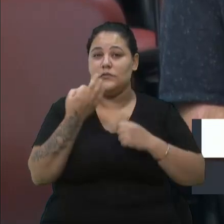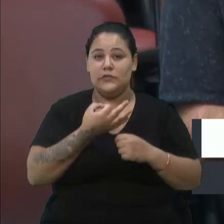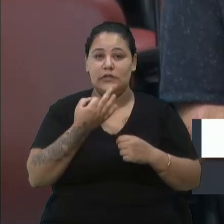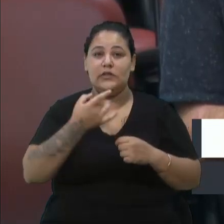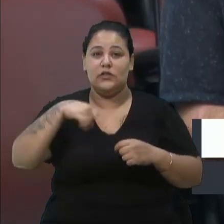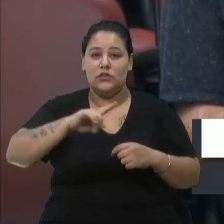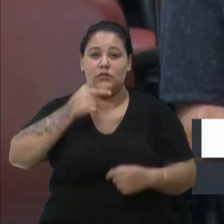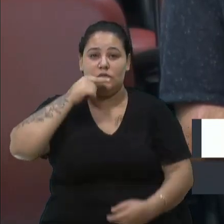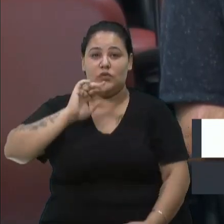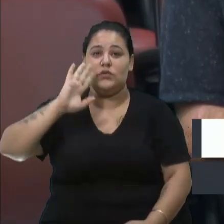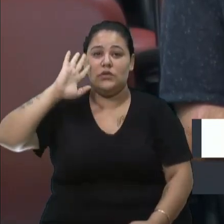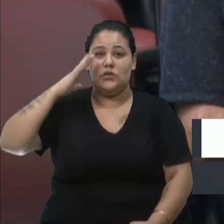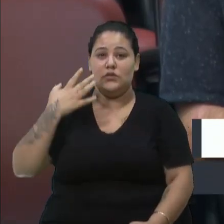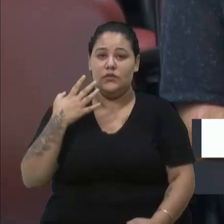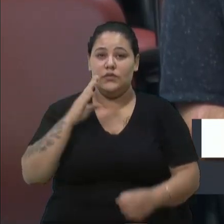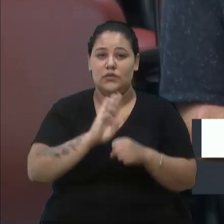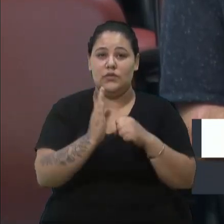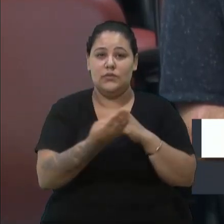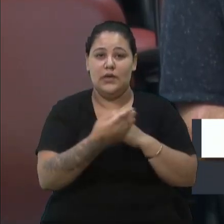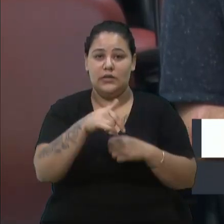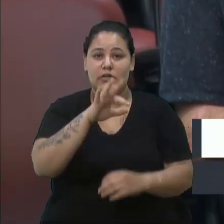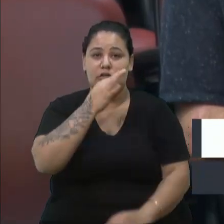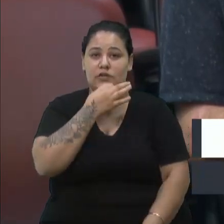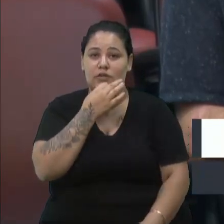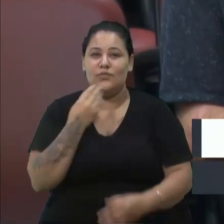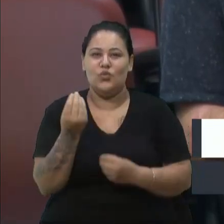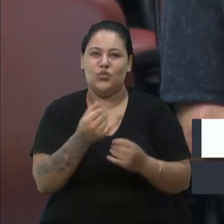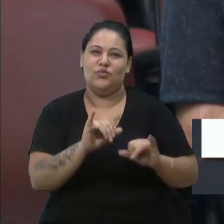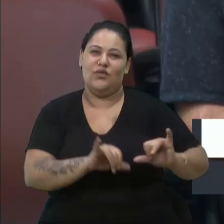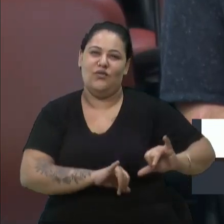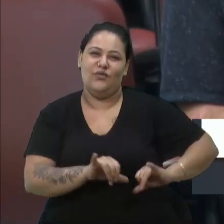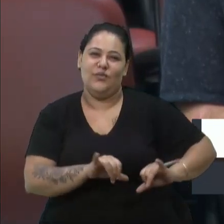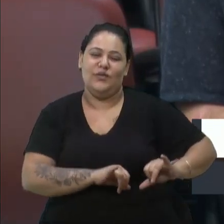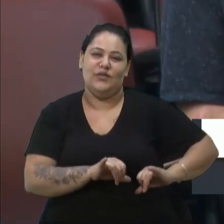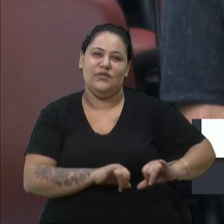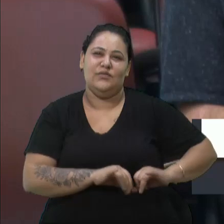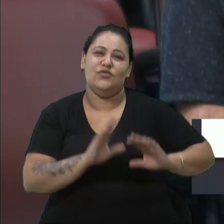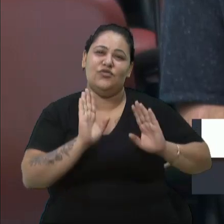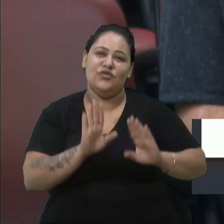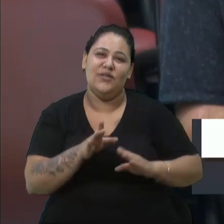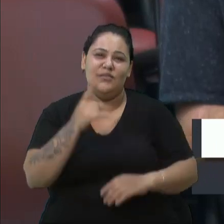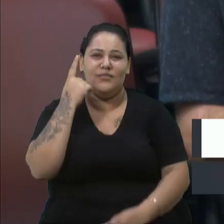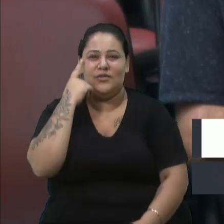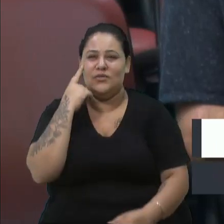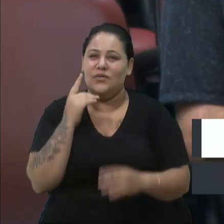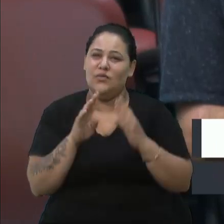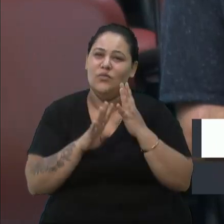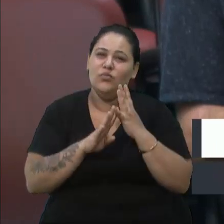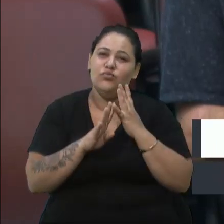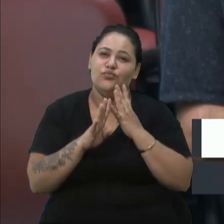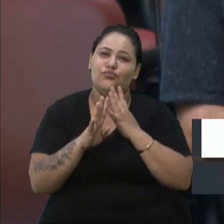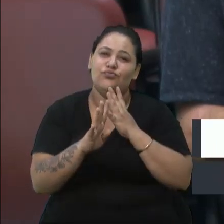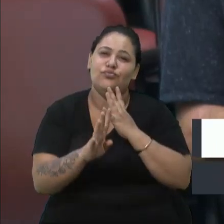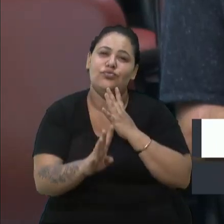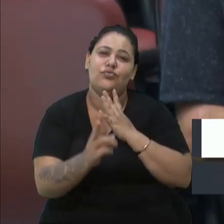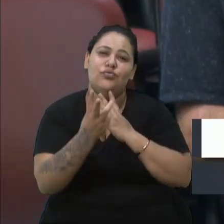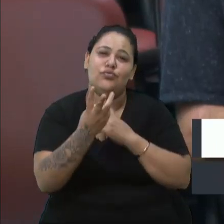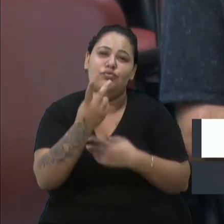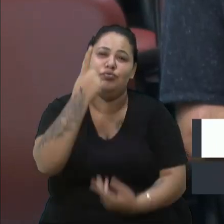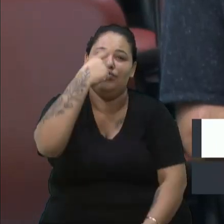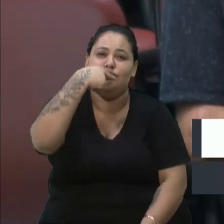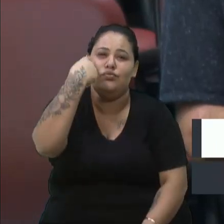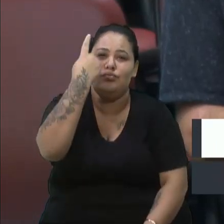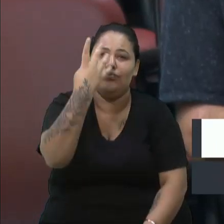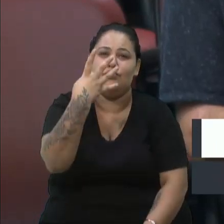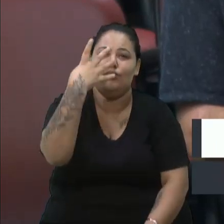solução aos nossos bairros de Caxias do Sul, que tanto sofre. Já pensou em ficar na fila três, quatro horas na fila esperando o